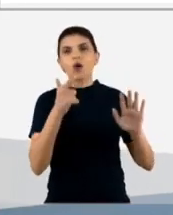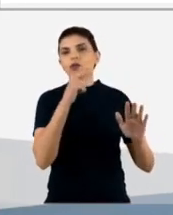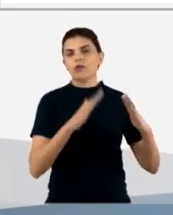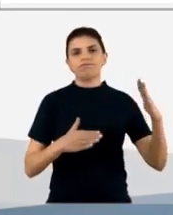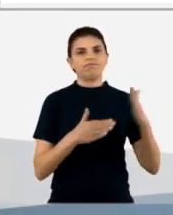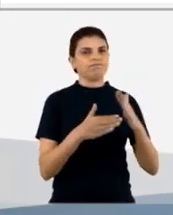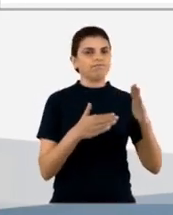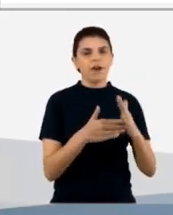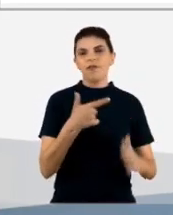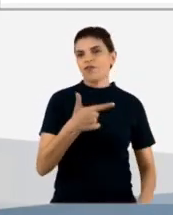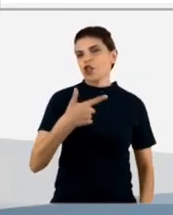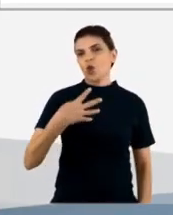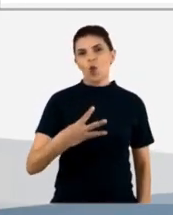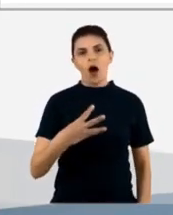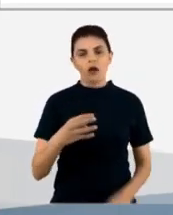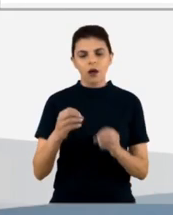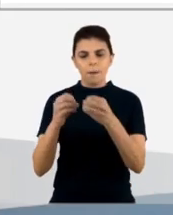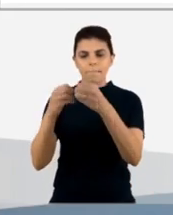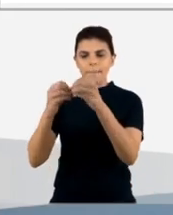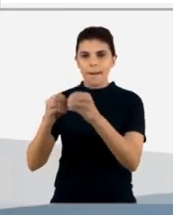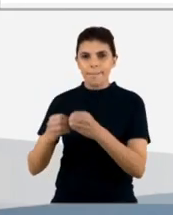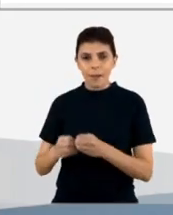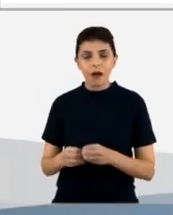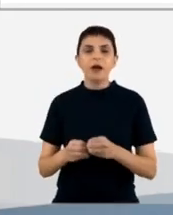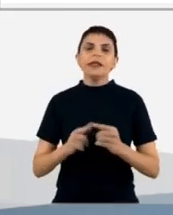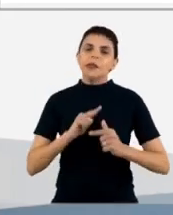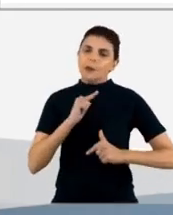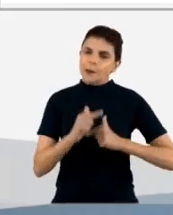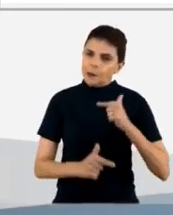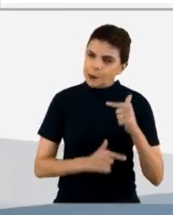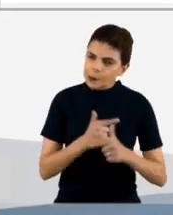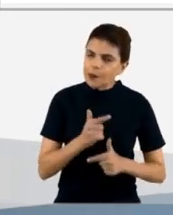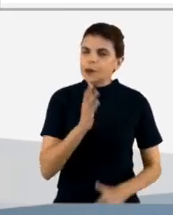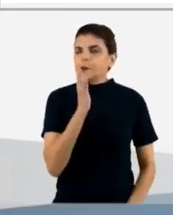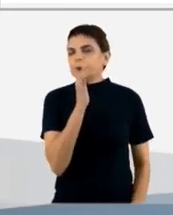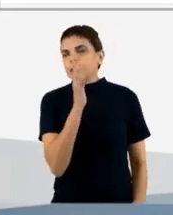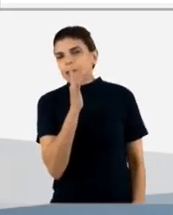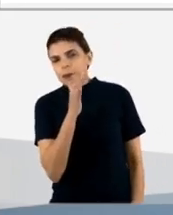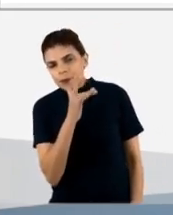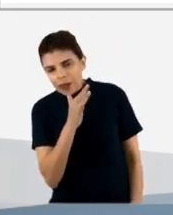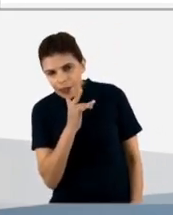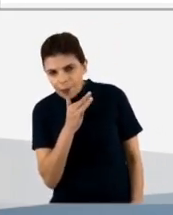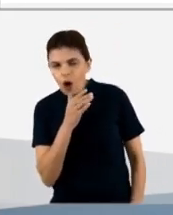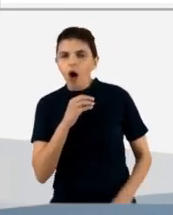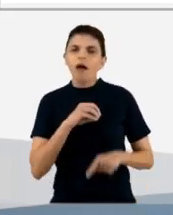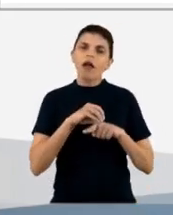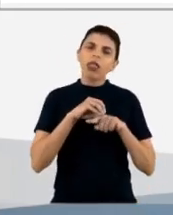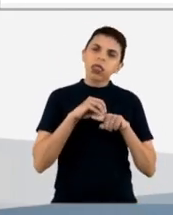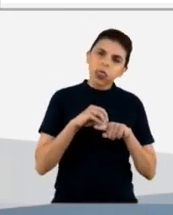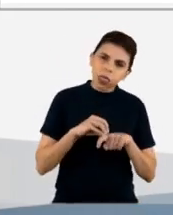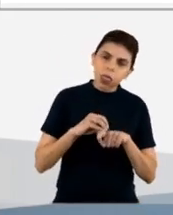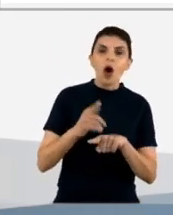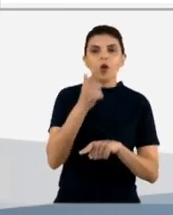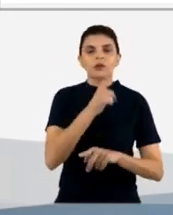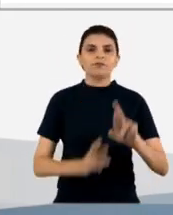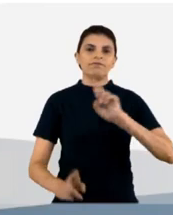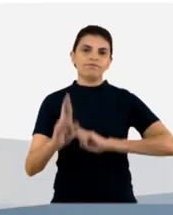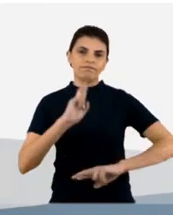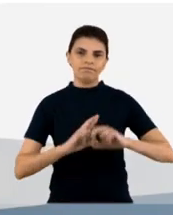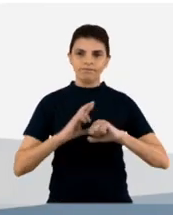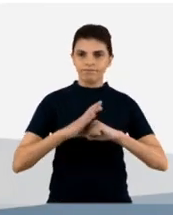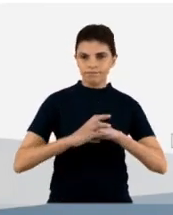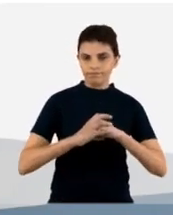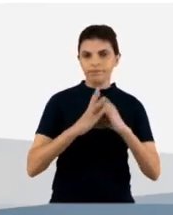24 poços. Então, é um processo artesanal, lento, que nós vamos obtendo esses anticorpos.